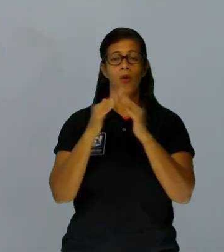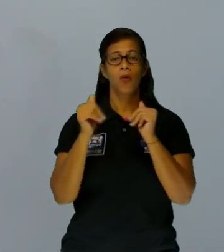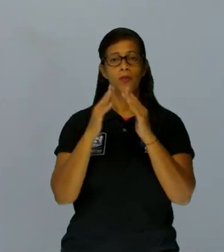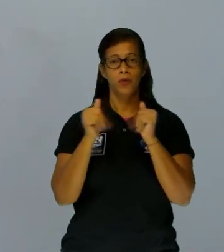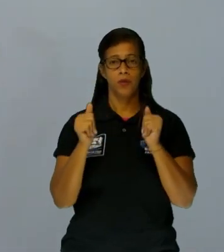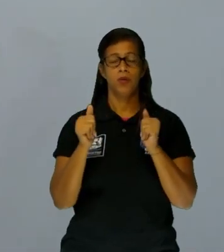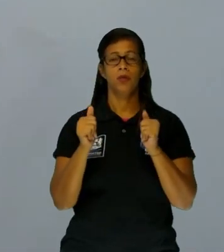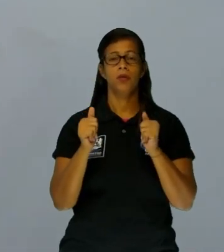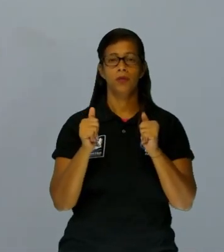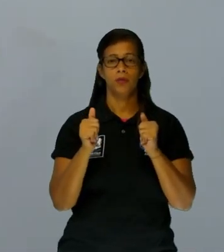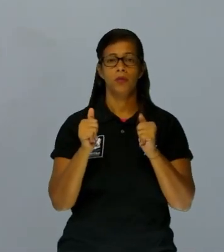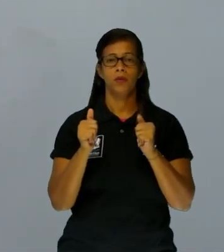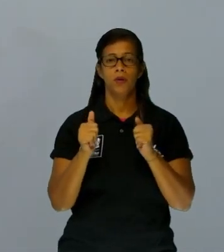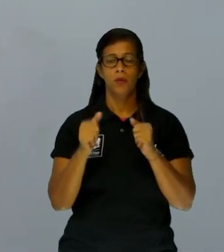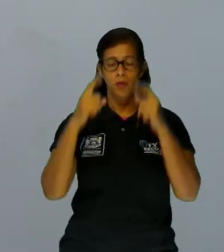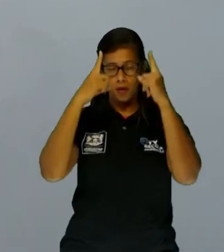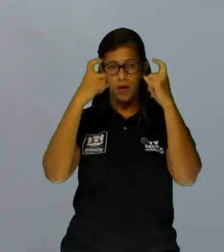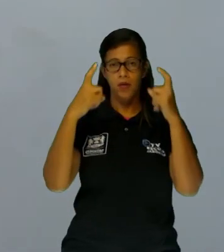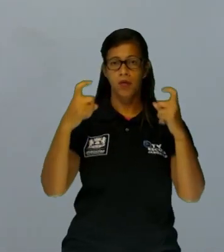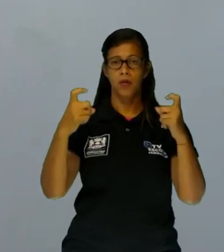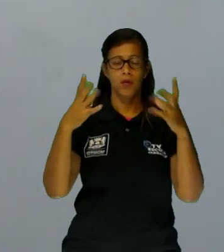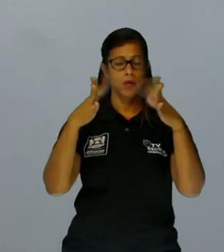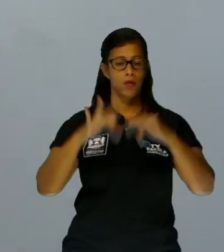violência cesse em nosso estado.